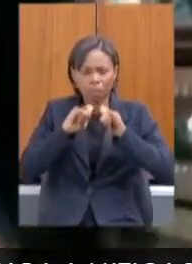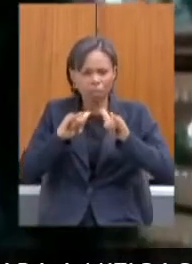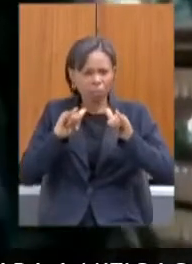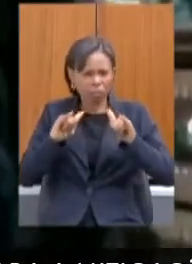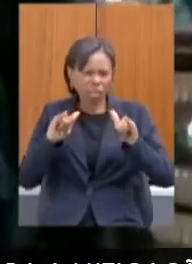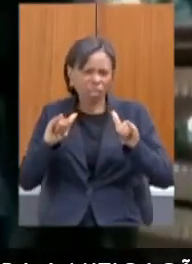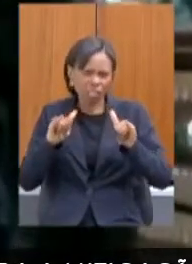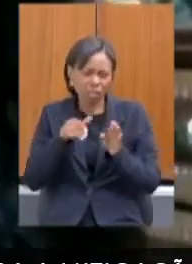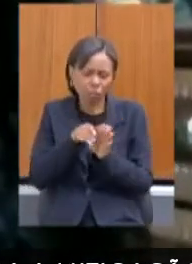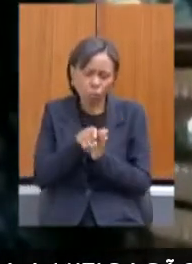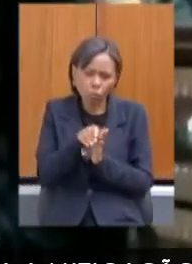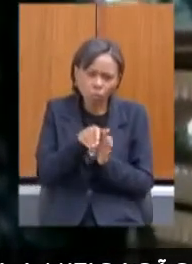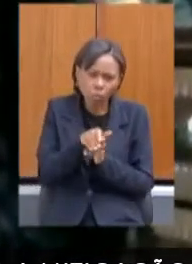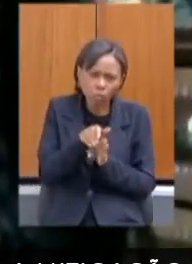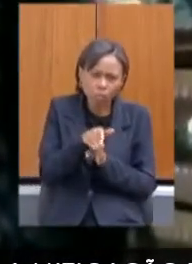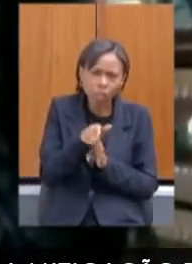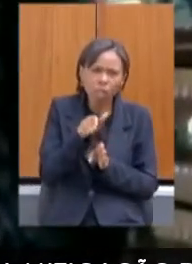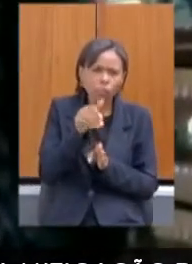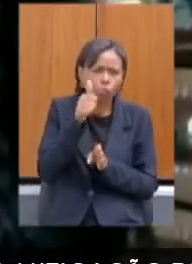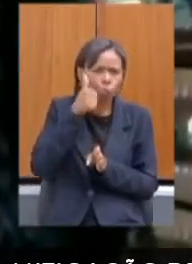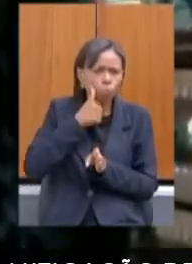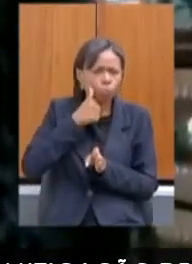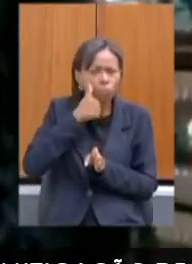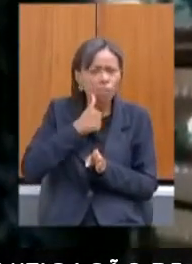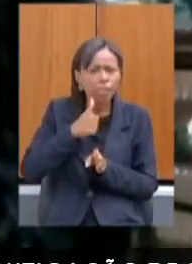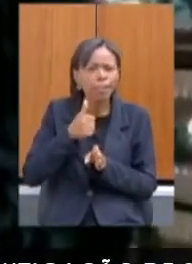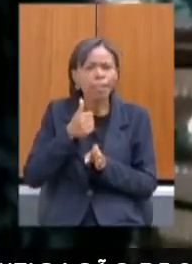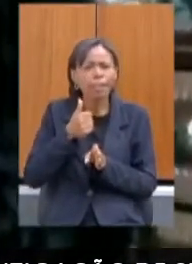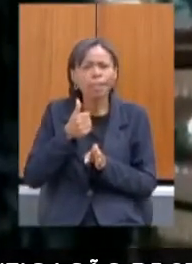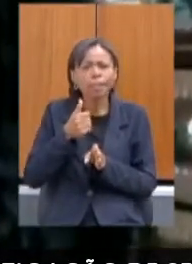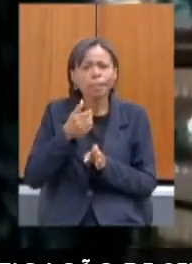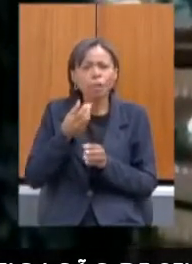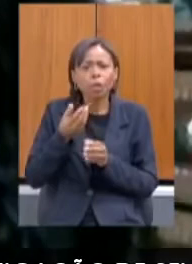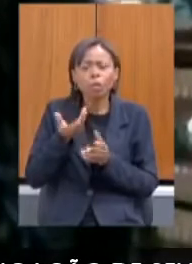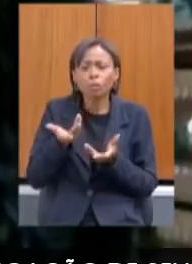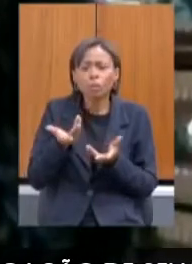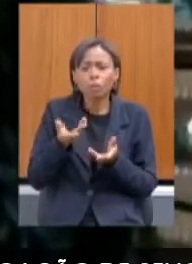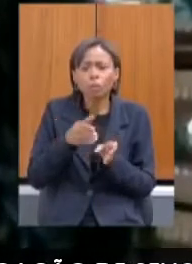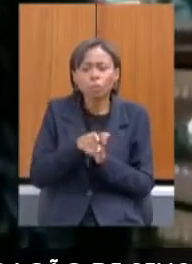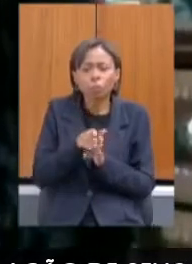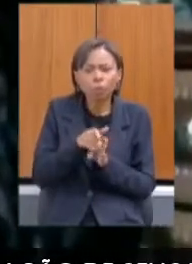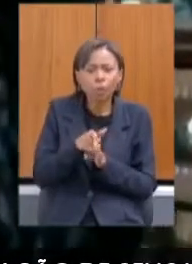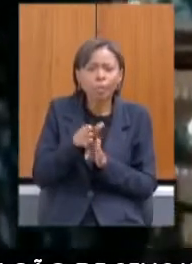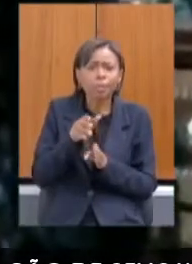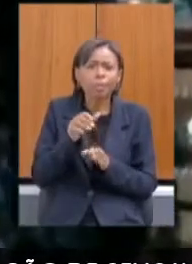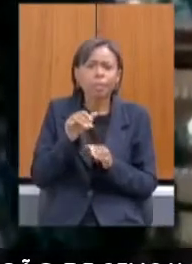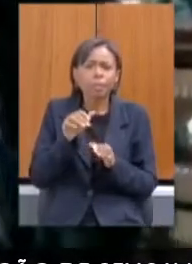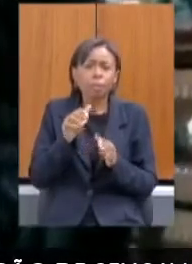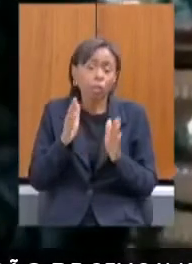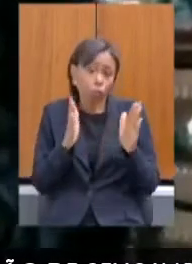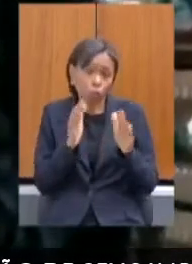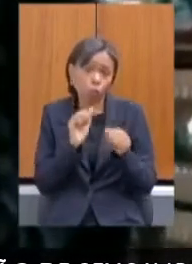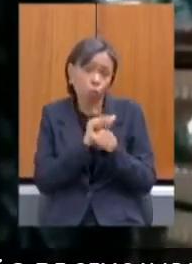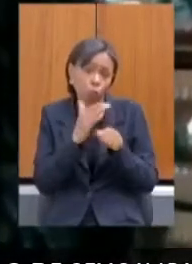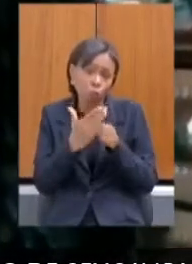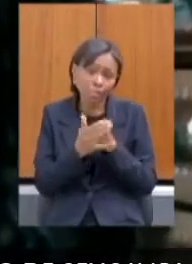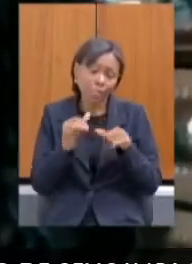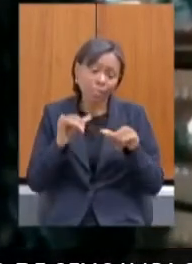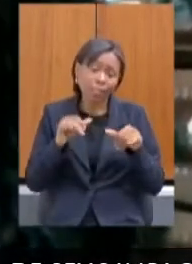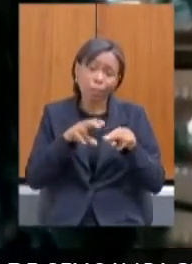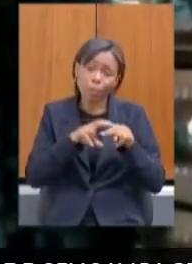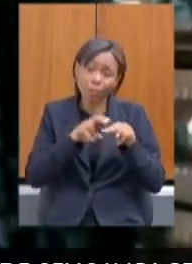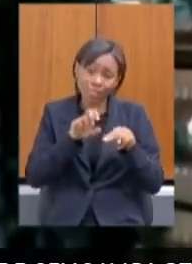orientando as mulheres em relação a como se proceder durante a pandemia em caso de violência